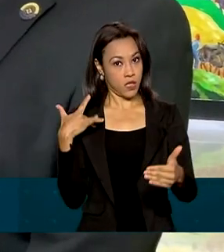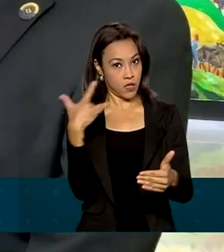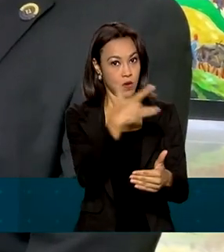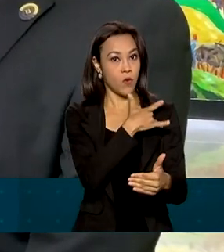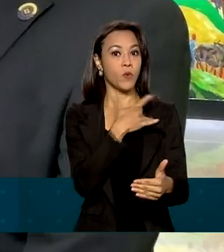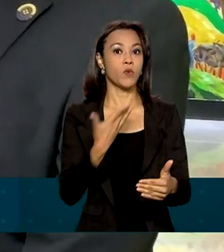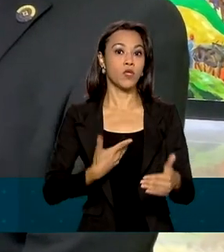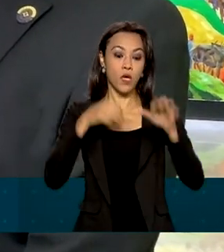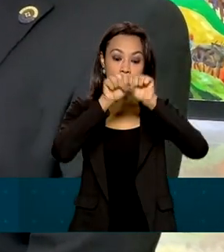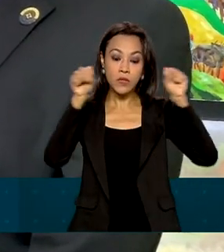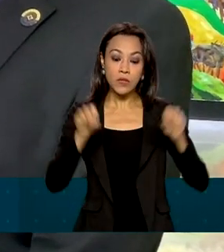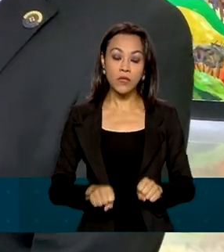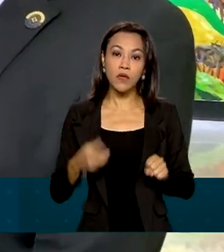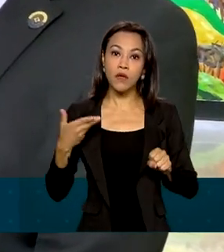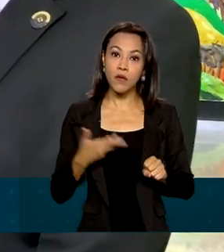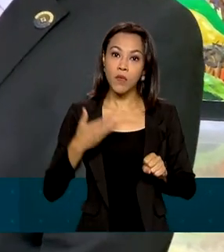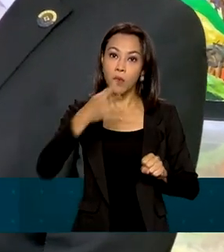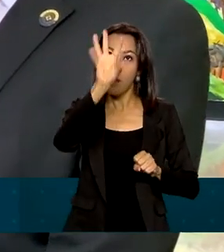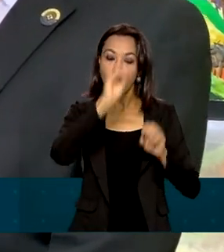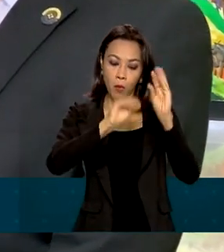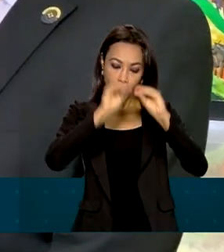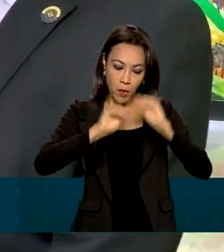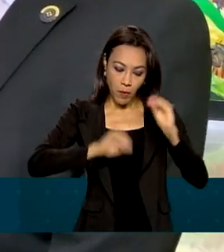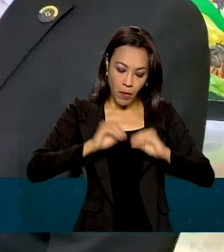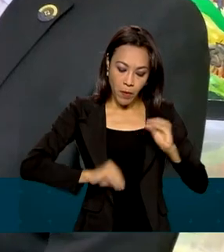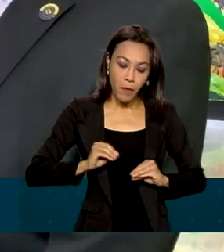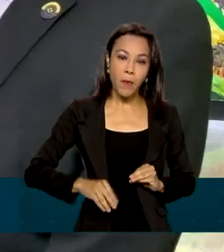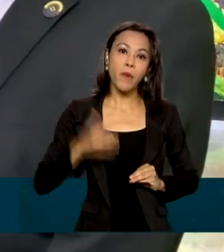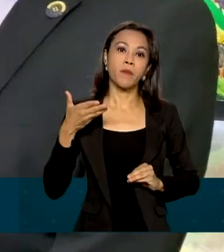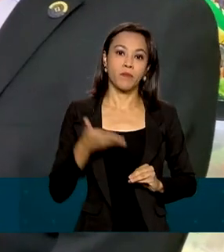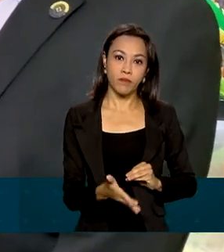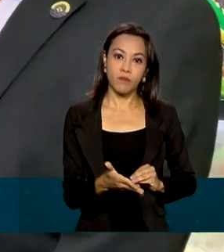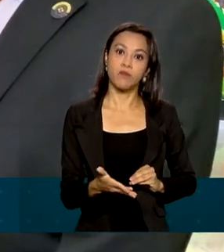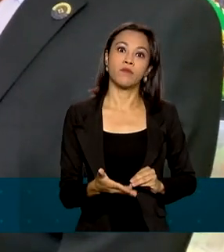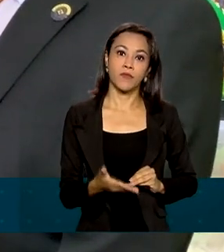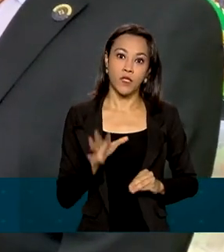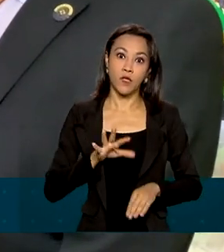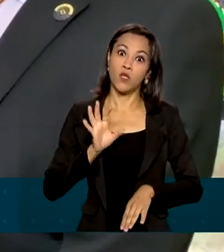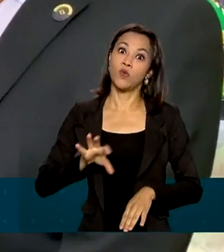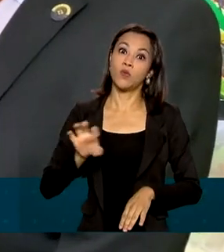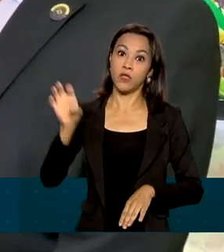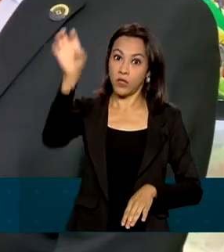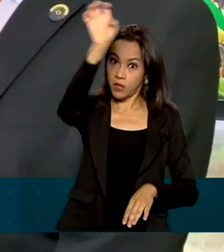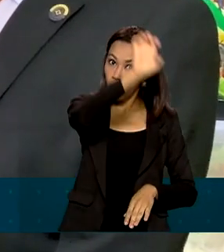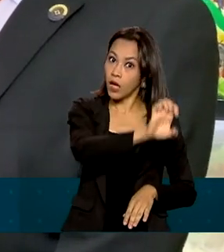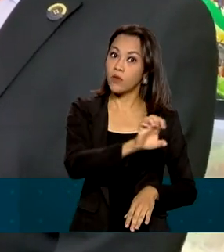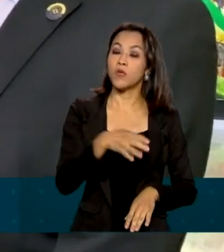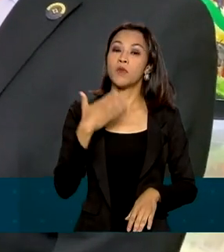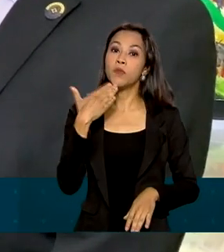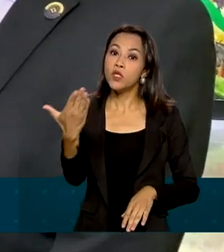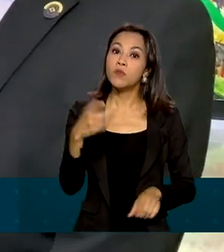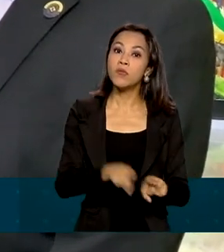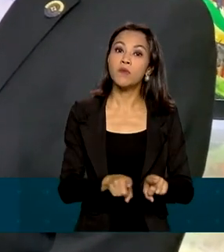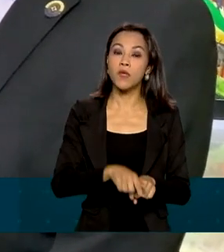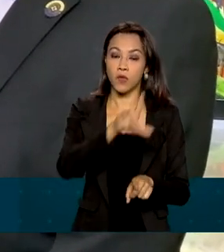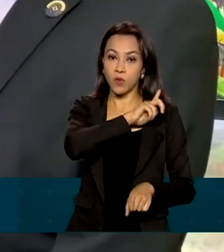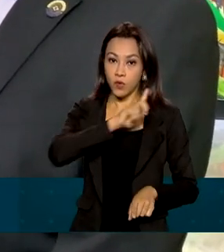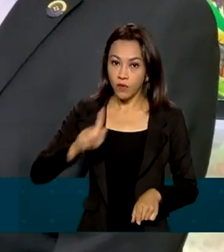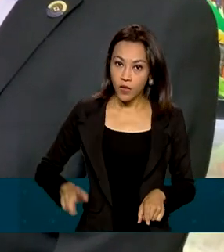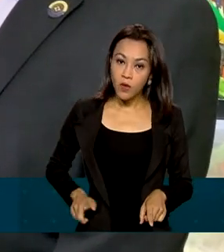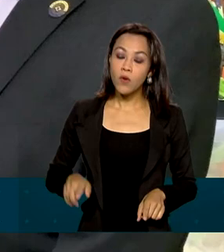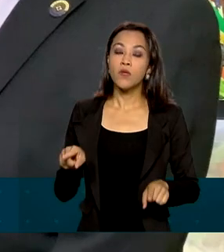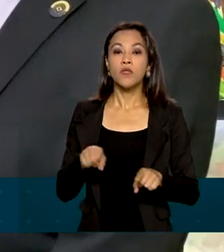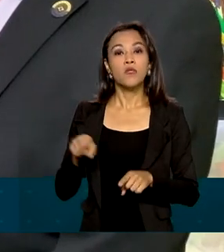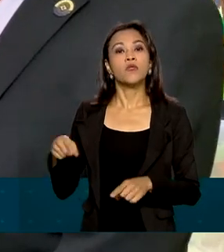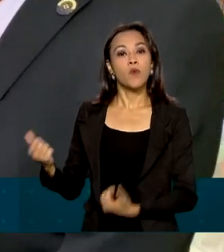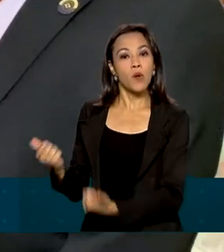sistema público, um sistema governamental que goza de presunção. Mas, obviamente, nós pedimos aos governadores, via Supremo